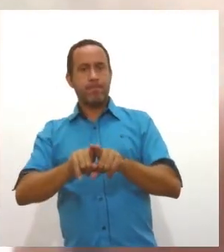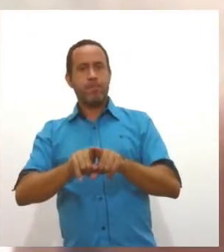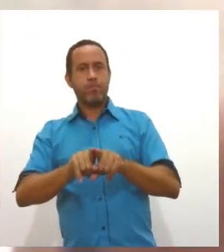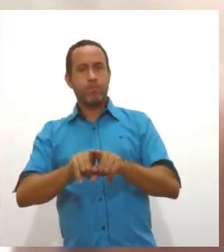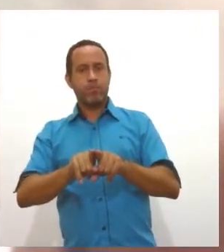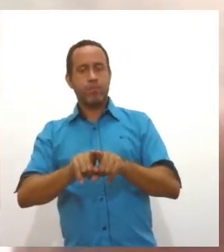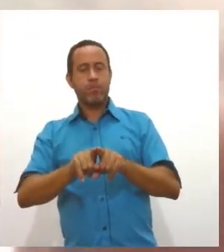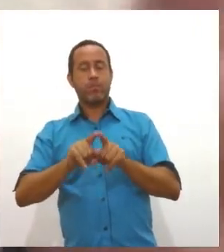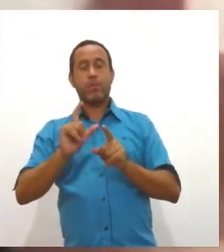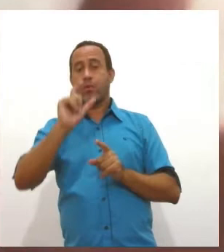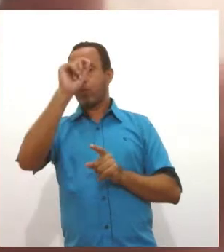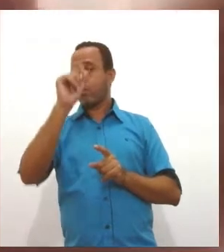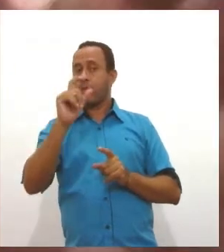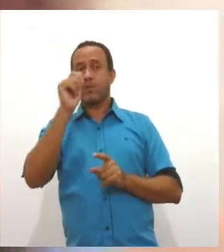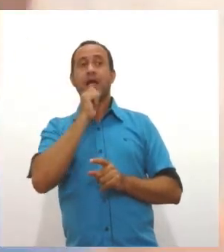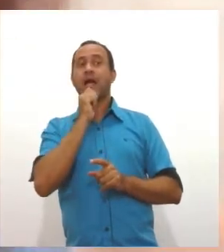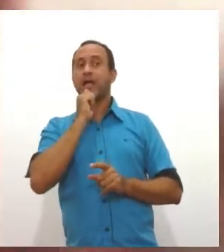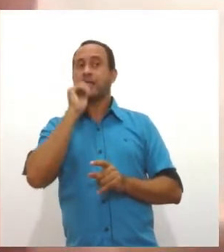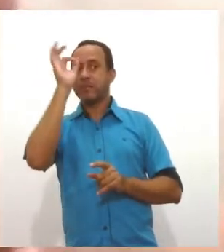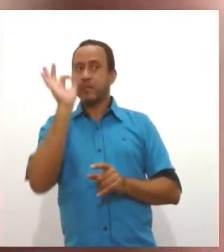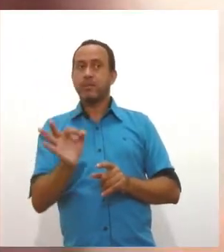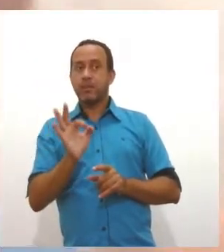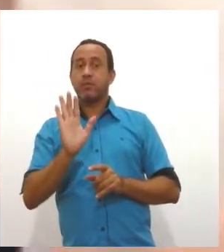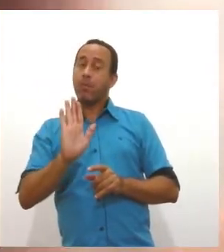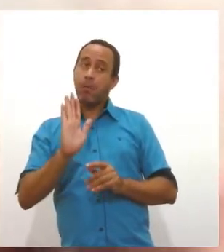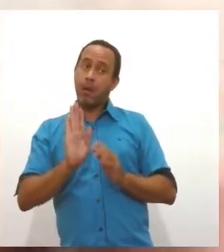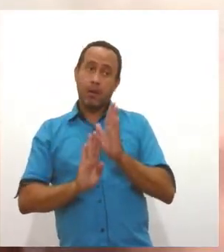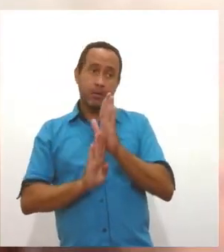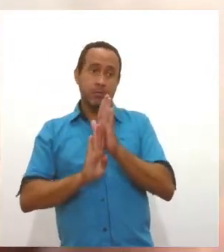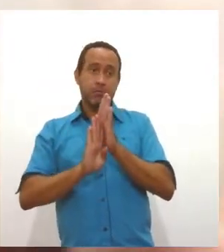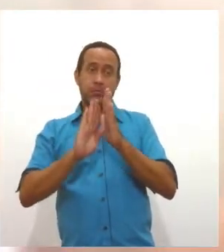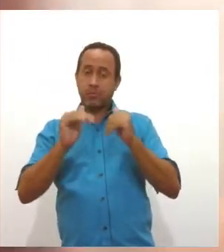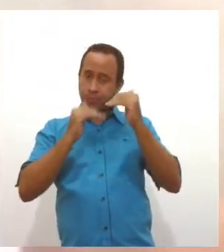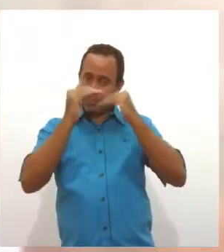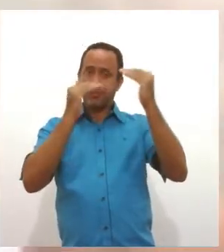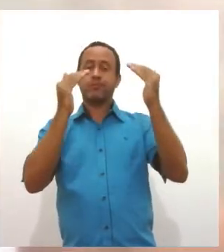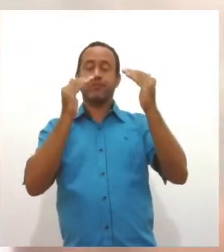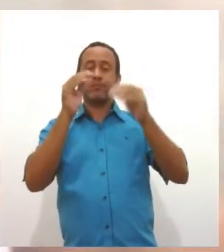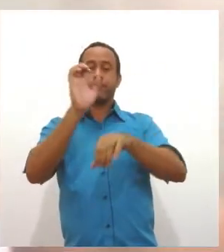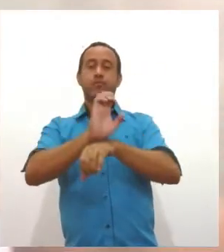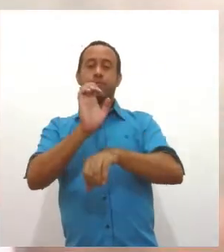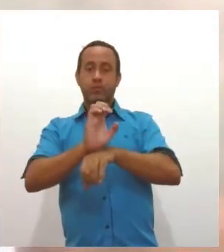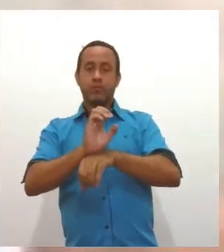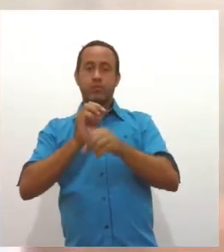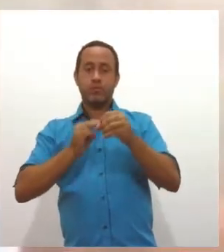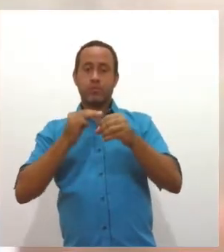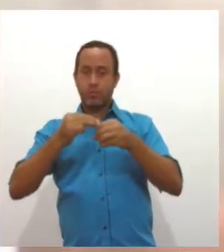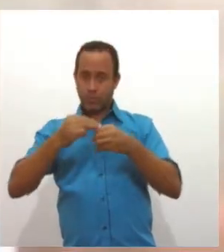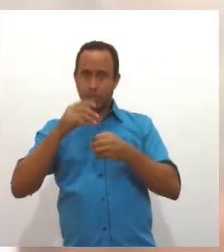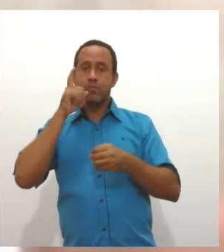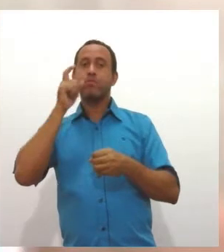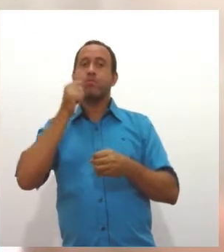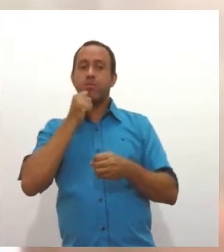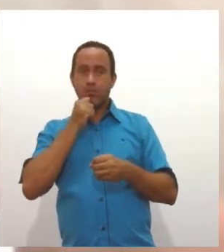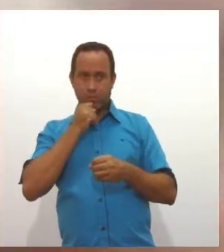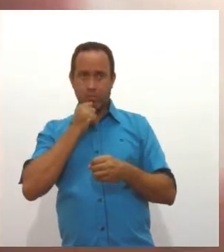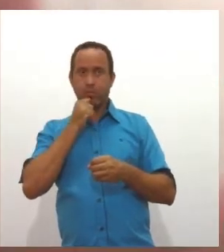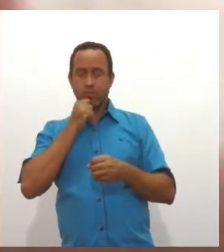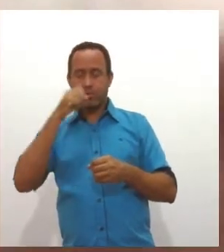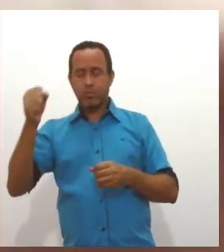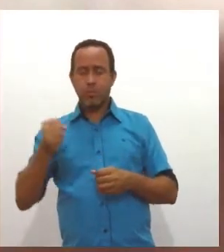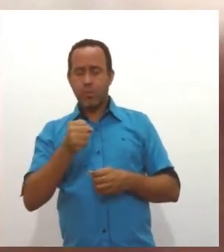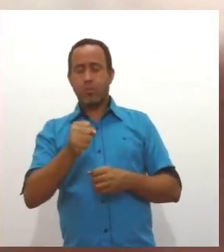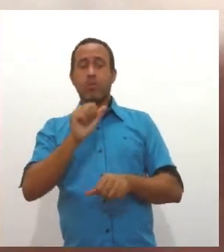percentual ideal, mas é um avanço que o estado e município de Aracaju implementou e que